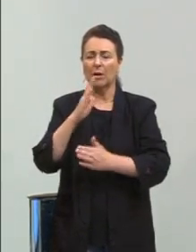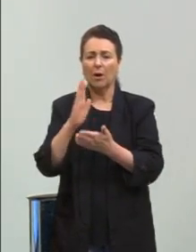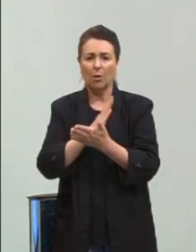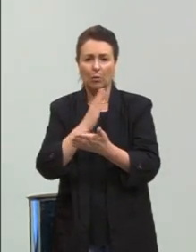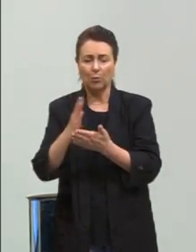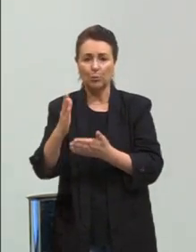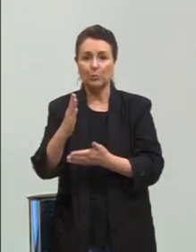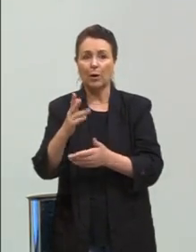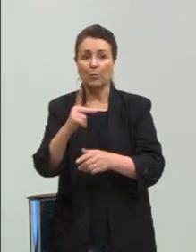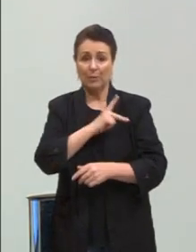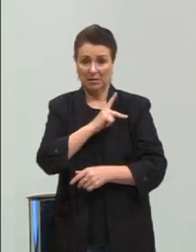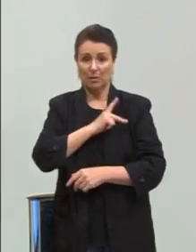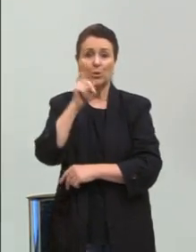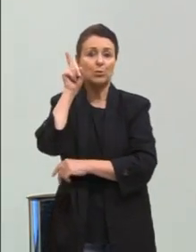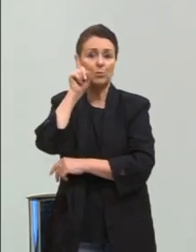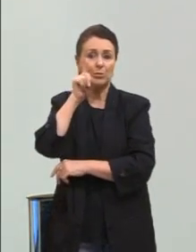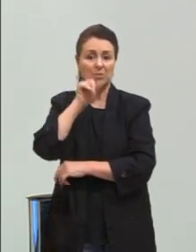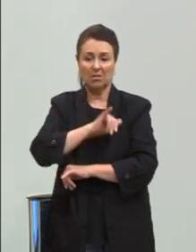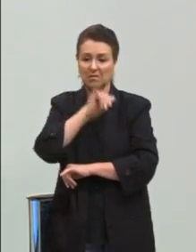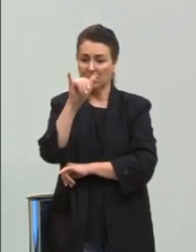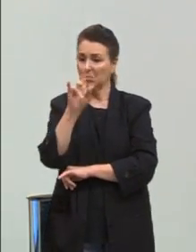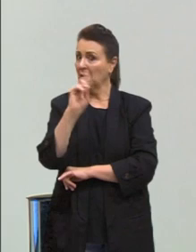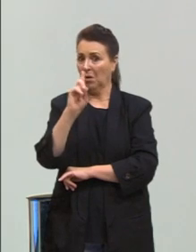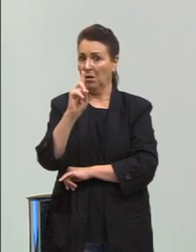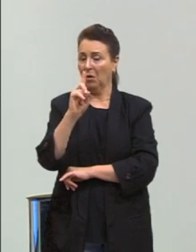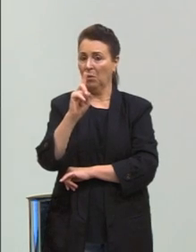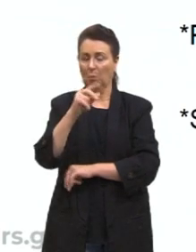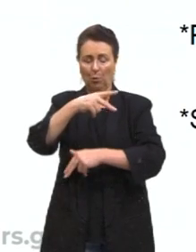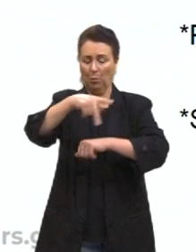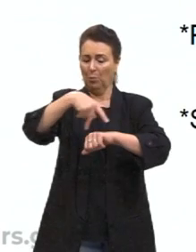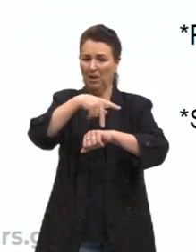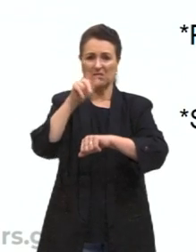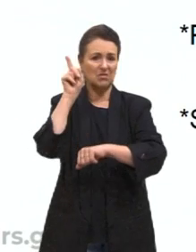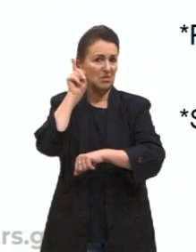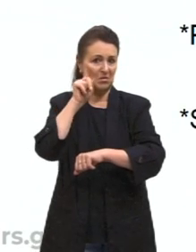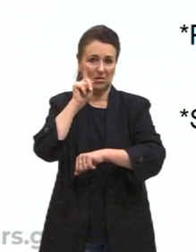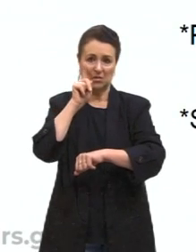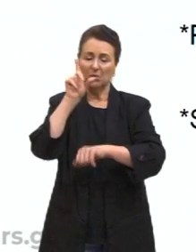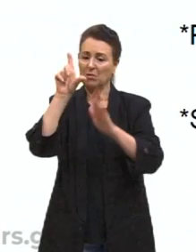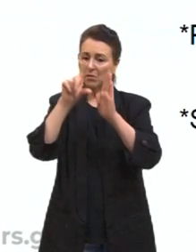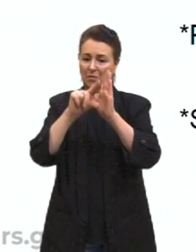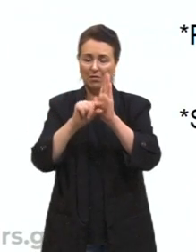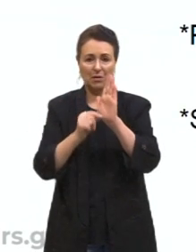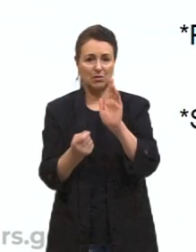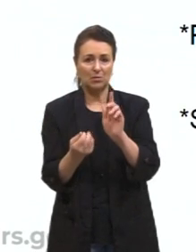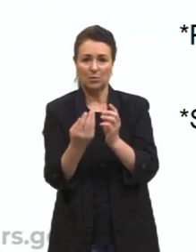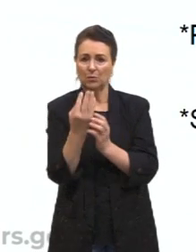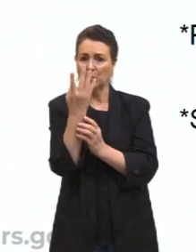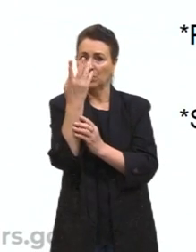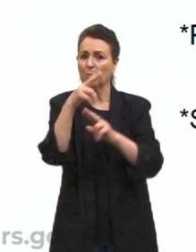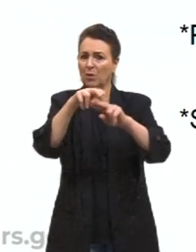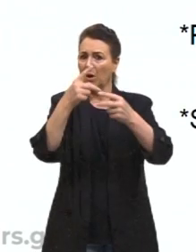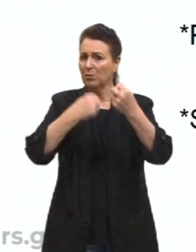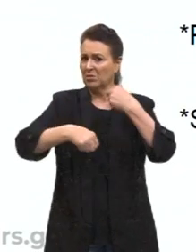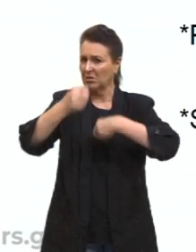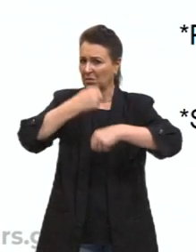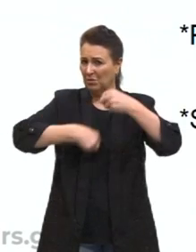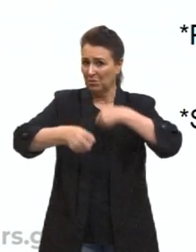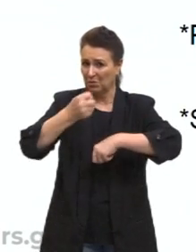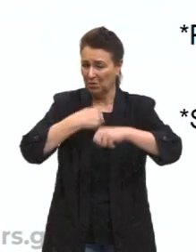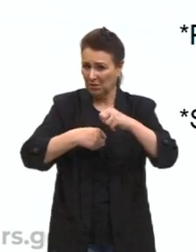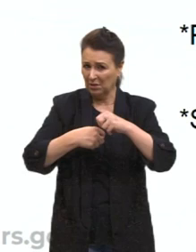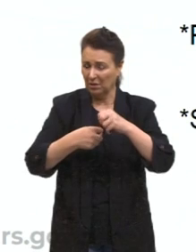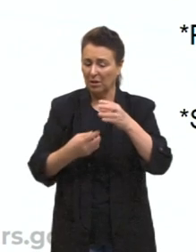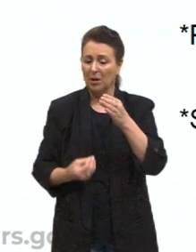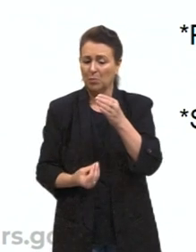nos Estados Unidos, que disseram, não, nós não vamos reduzir, porque a nossa economia, ela é forte nessa produção e nós somos